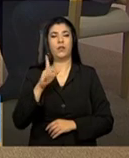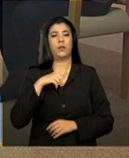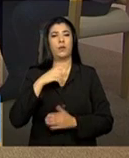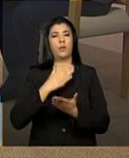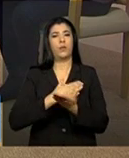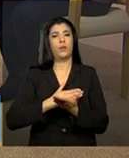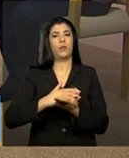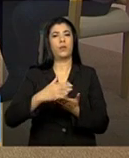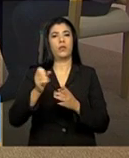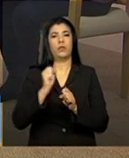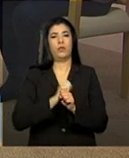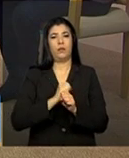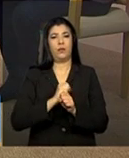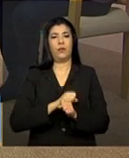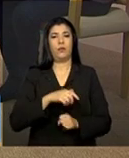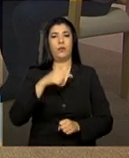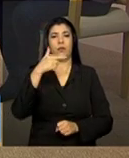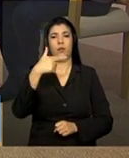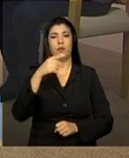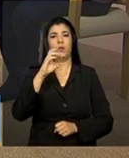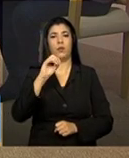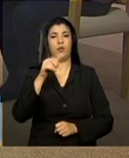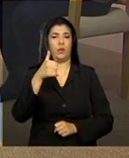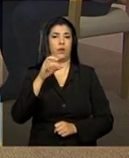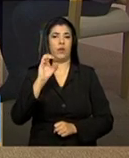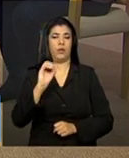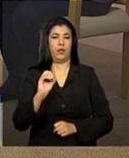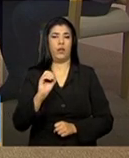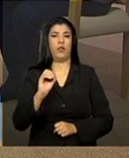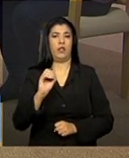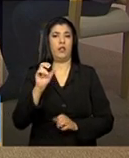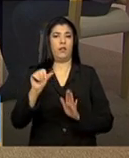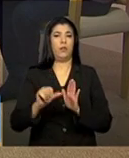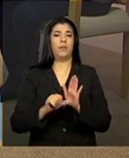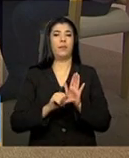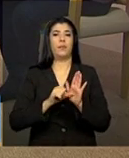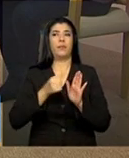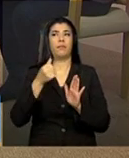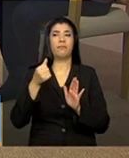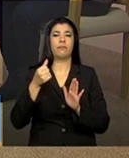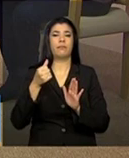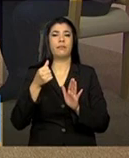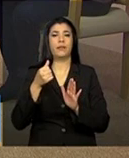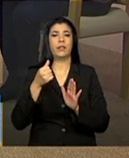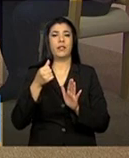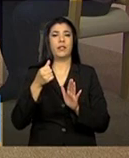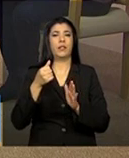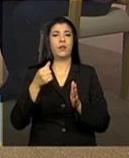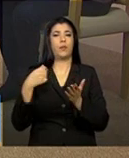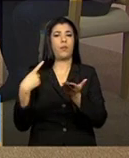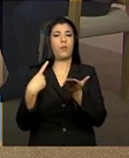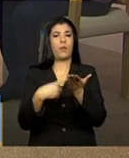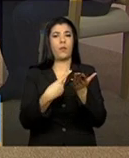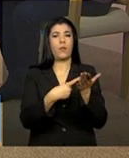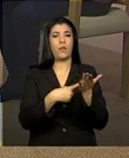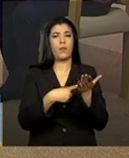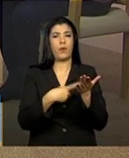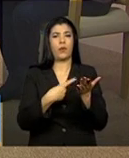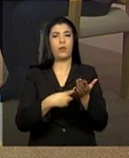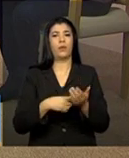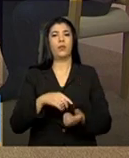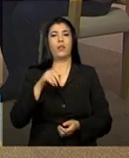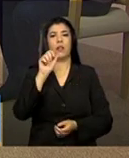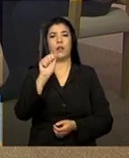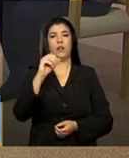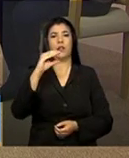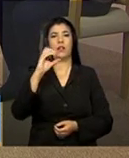2010, na verdade, nós fizemos a primeira, vamos dizer assim, a primeira pactuação na CIT sobre